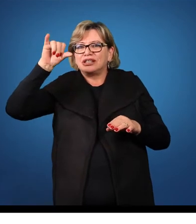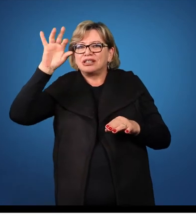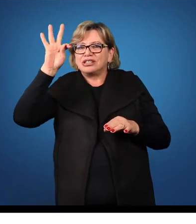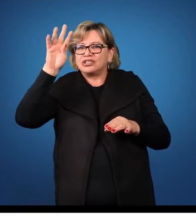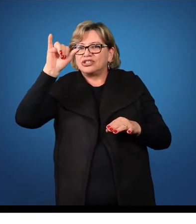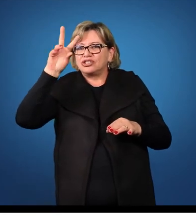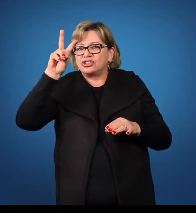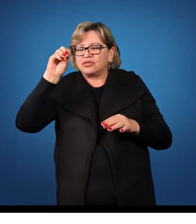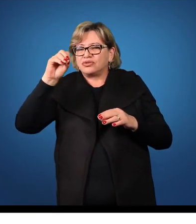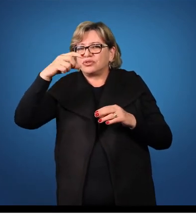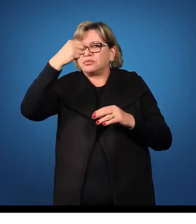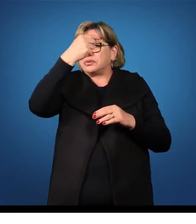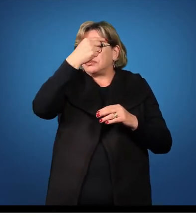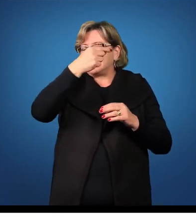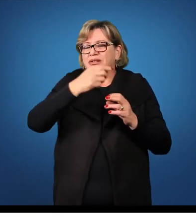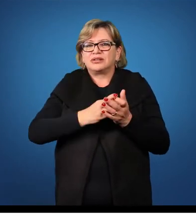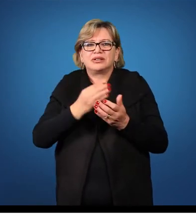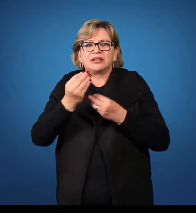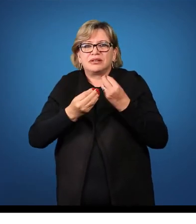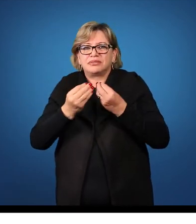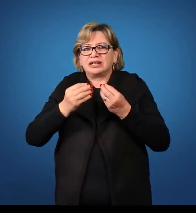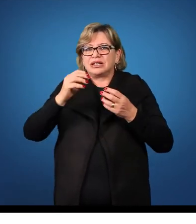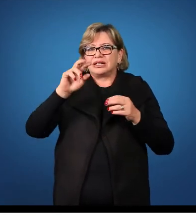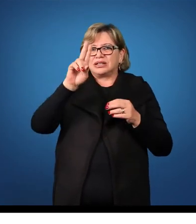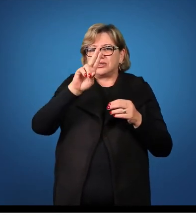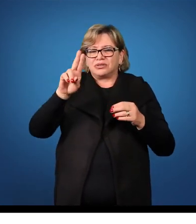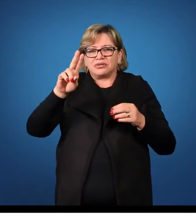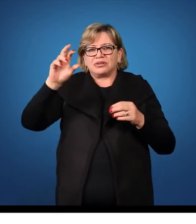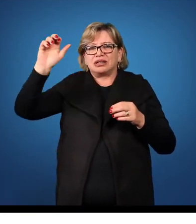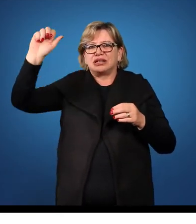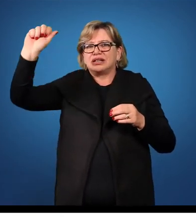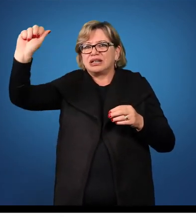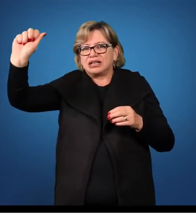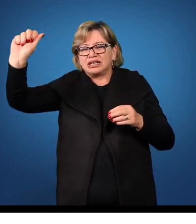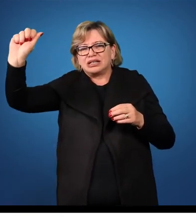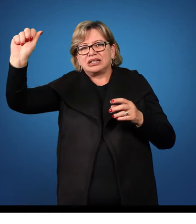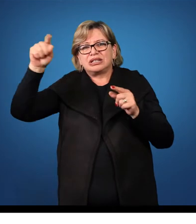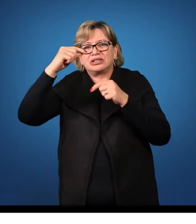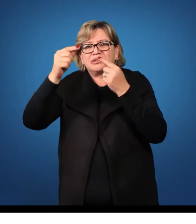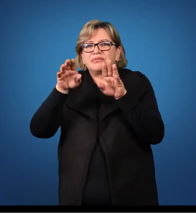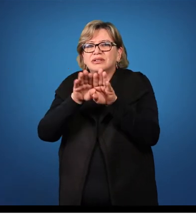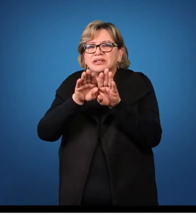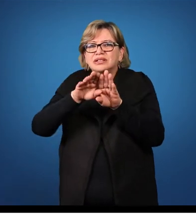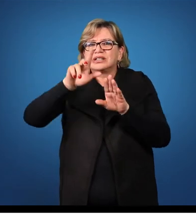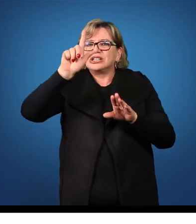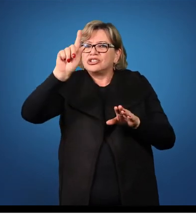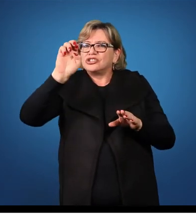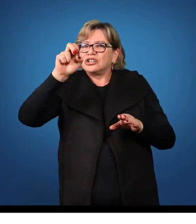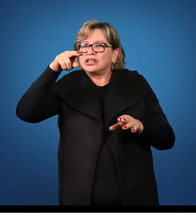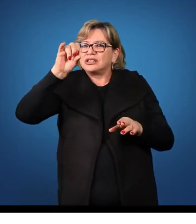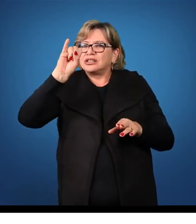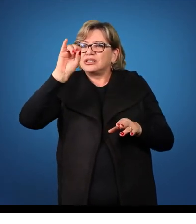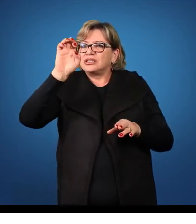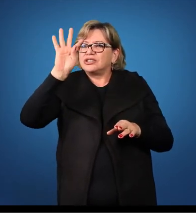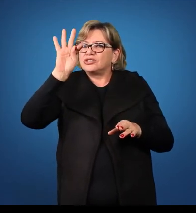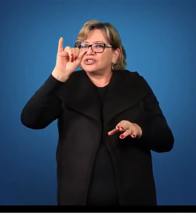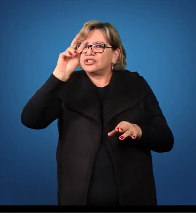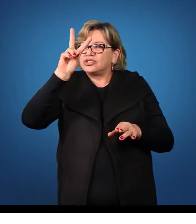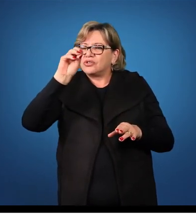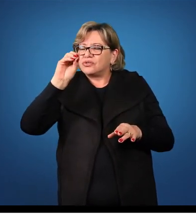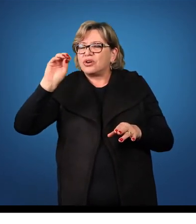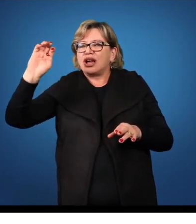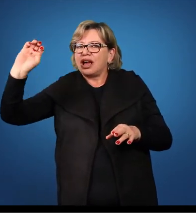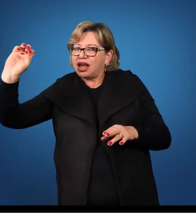lembrem-se, estela, nominativo, estele, genitivo. Na segunda